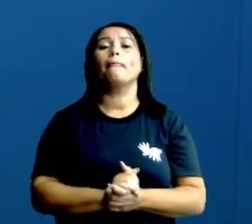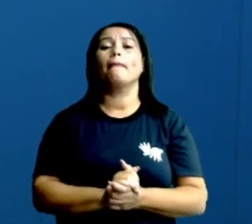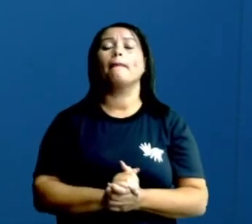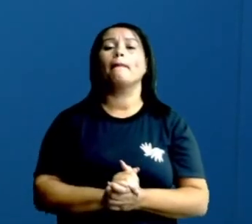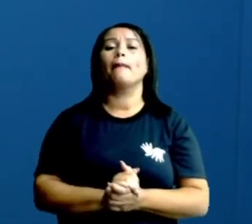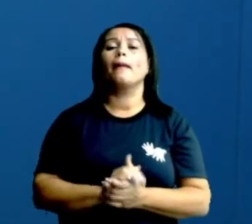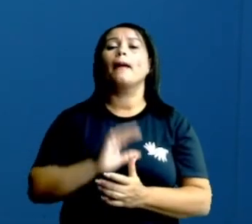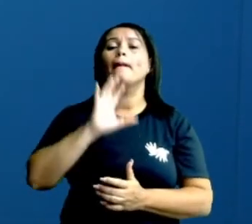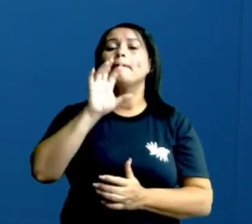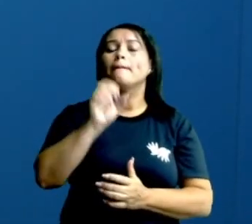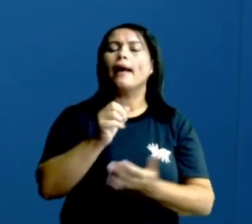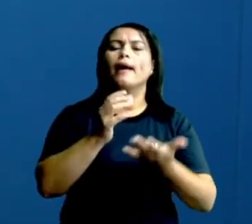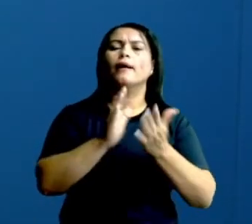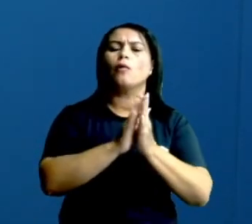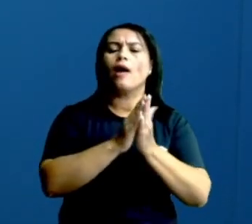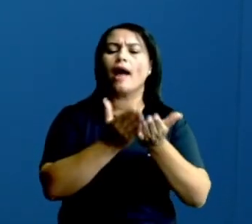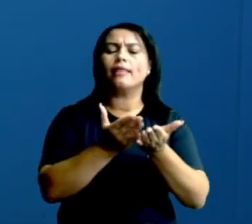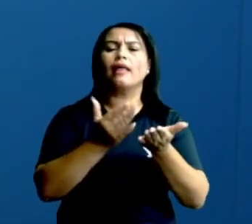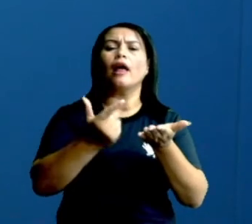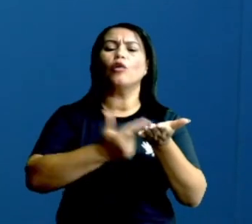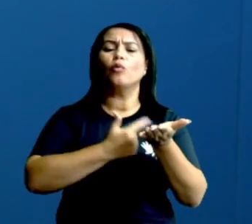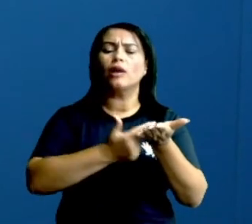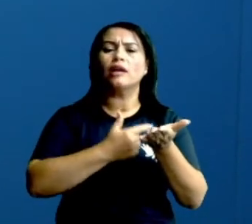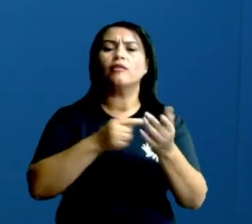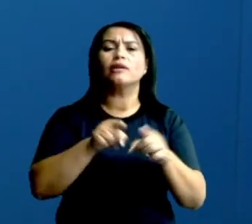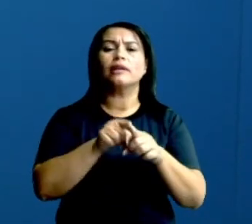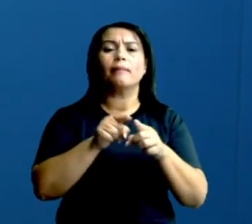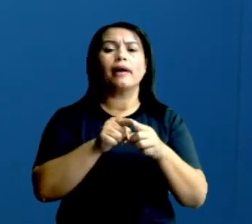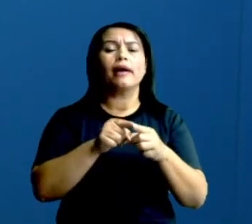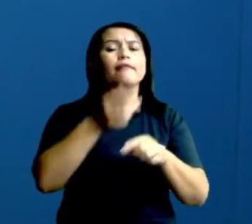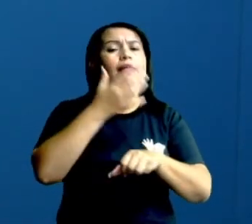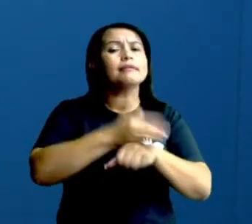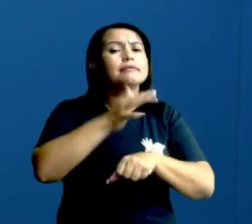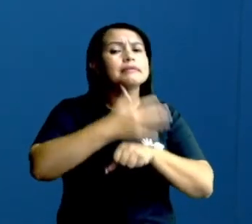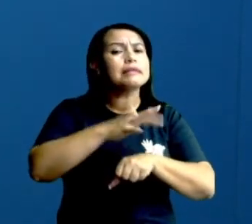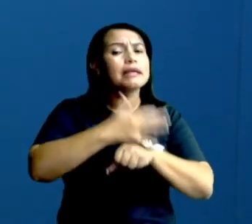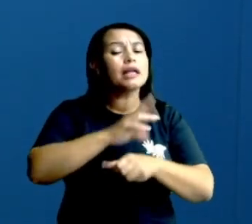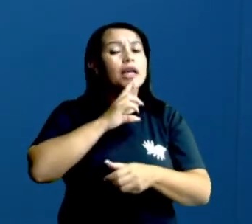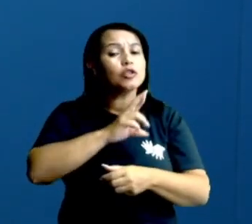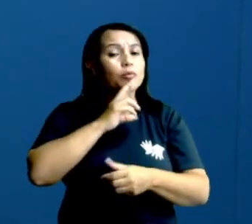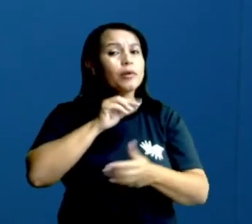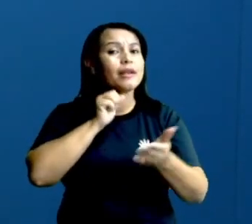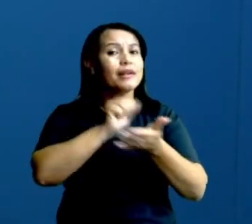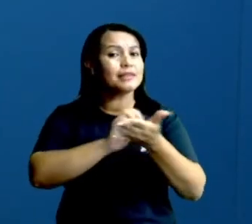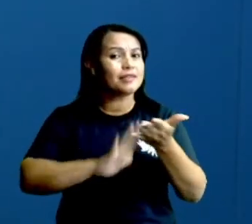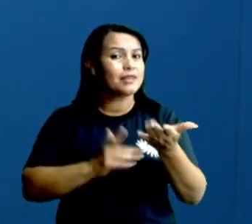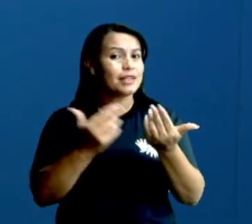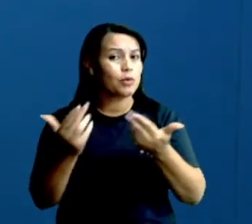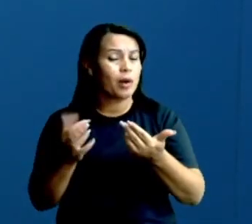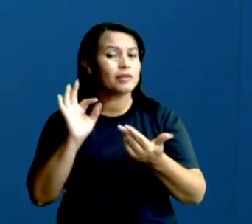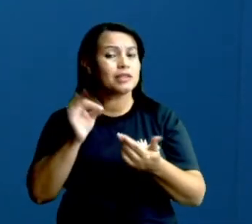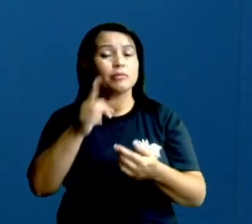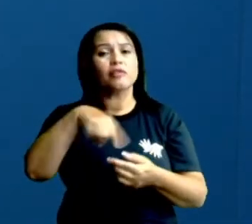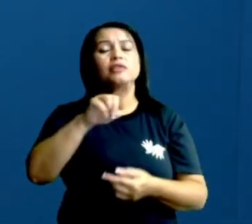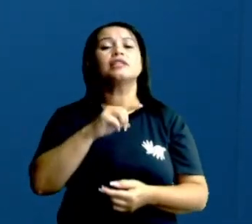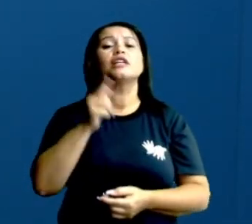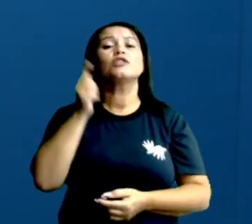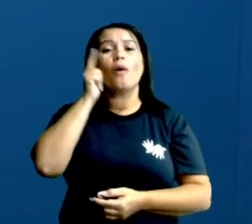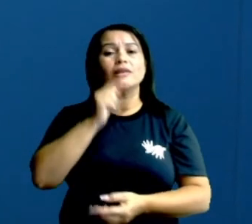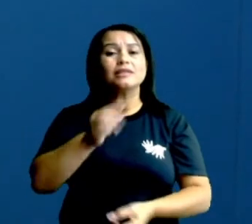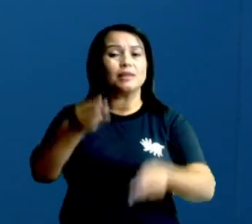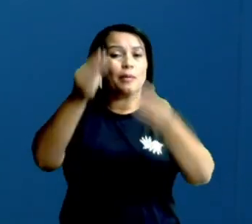Peguem o caderno de vocês, peguem o livro de vocês e vão exercitando e fazendo mais questões como essa. Tá certo? Para vocês